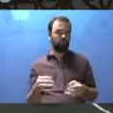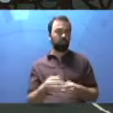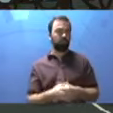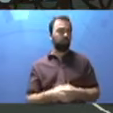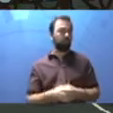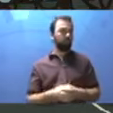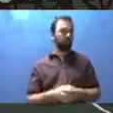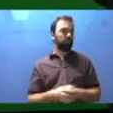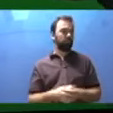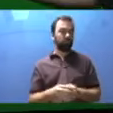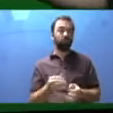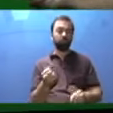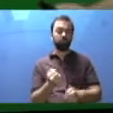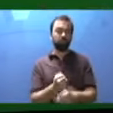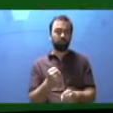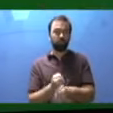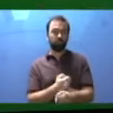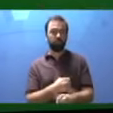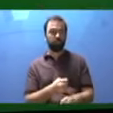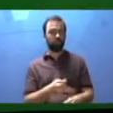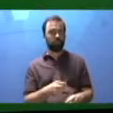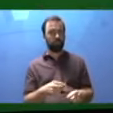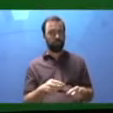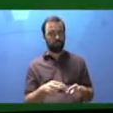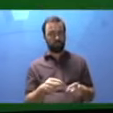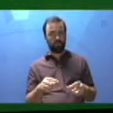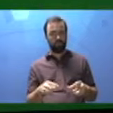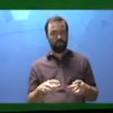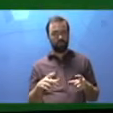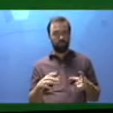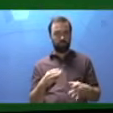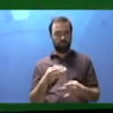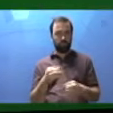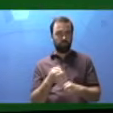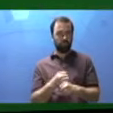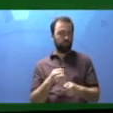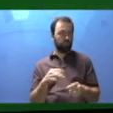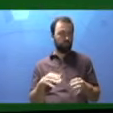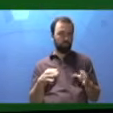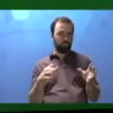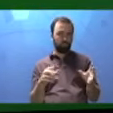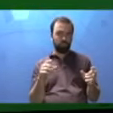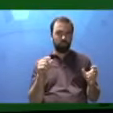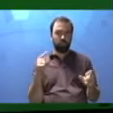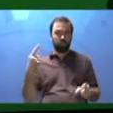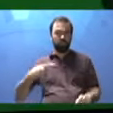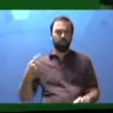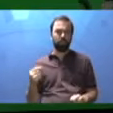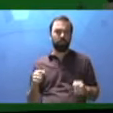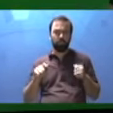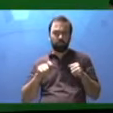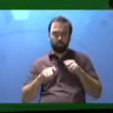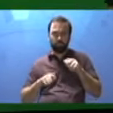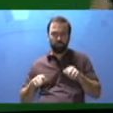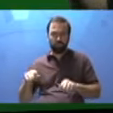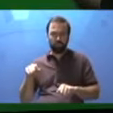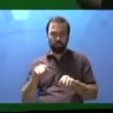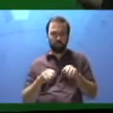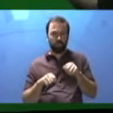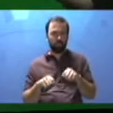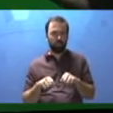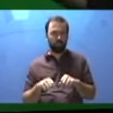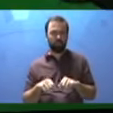Certo? Para construir uma maquete, em primeiro lugar, é necessário planejamento.